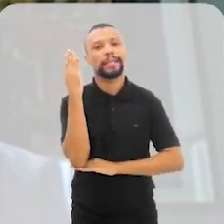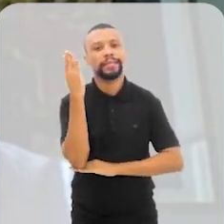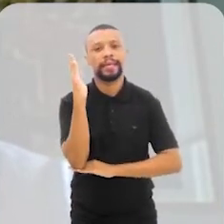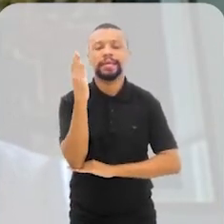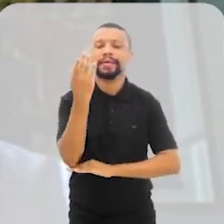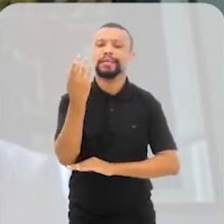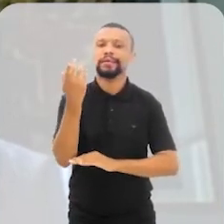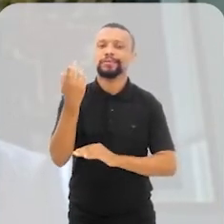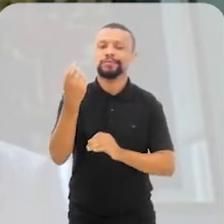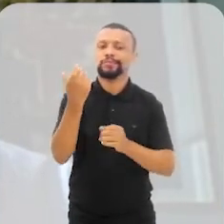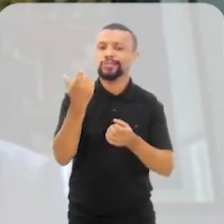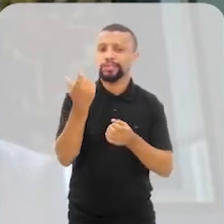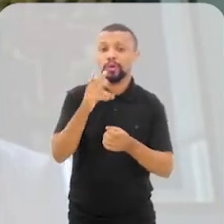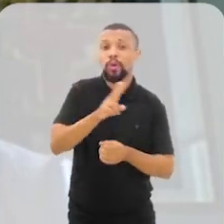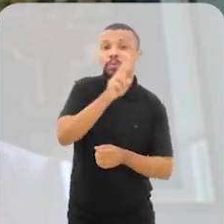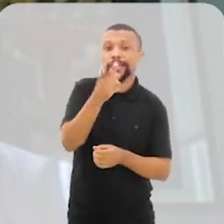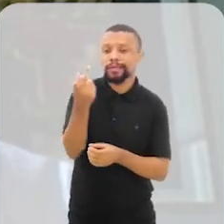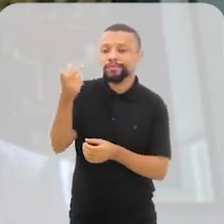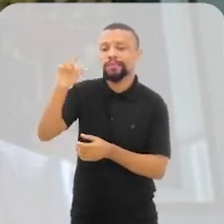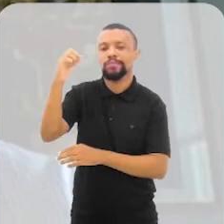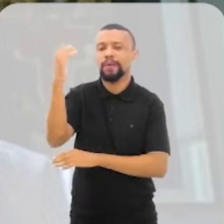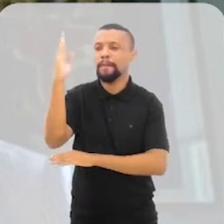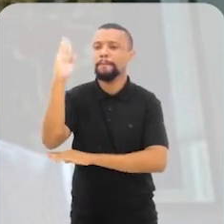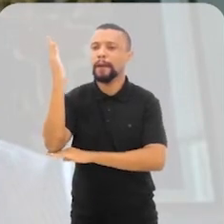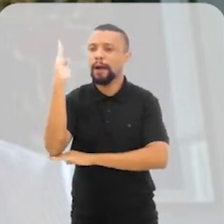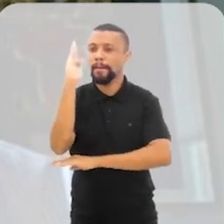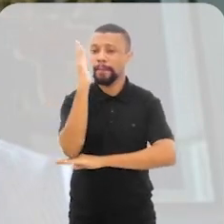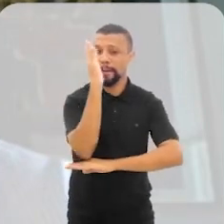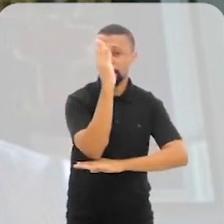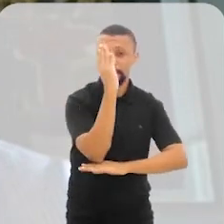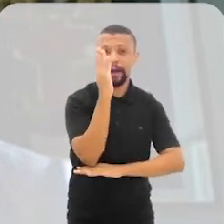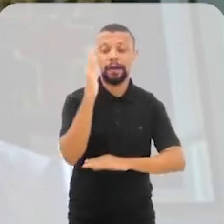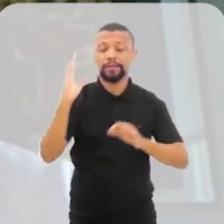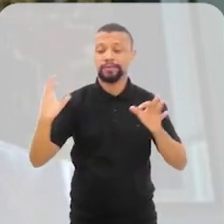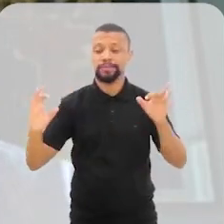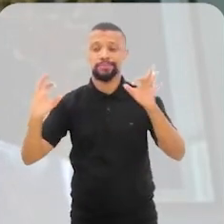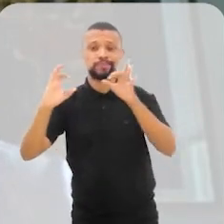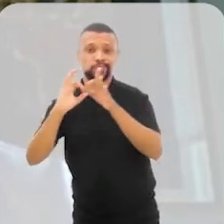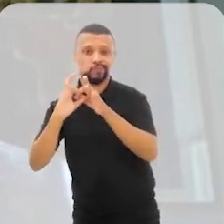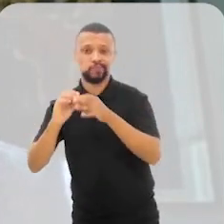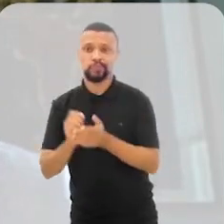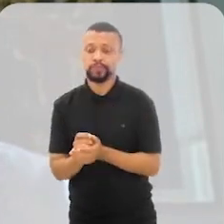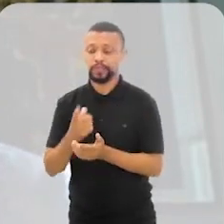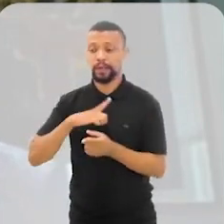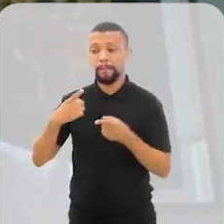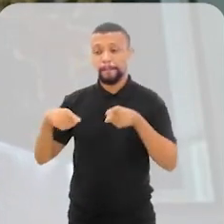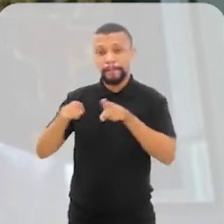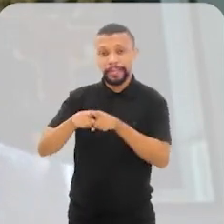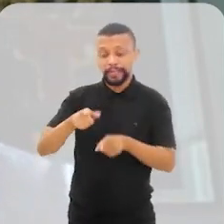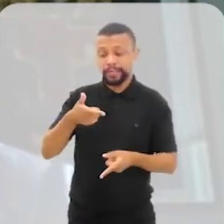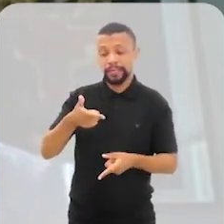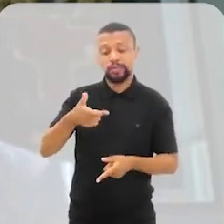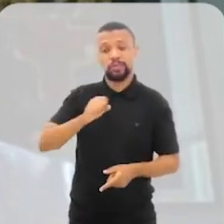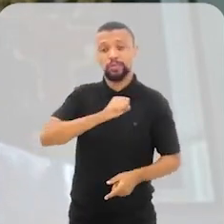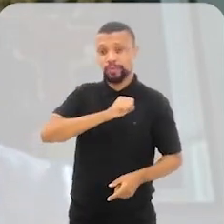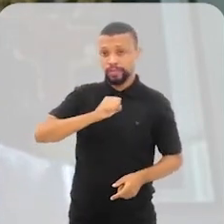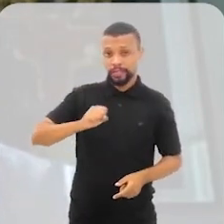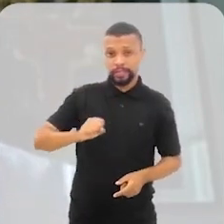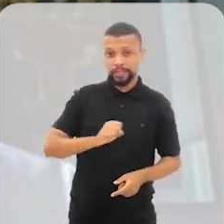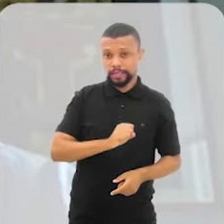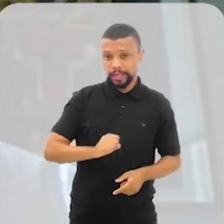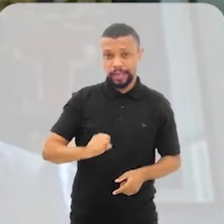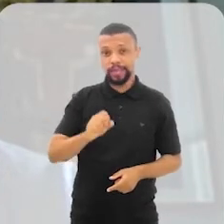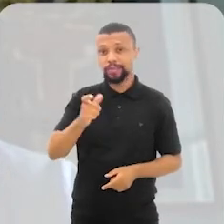construção civil e que são coladas e eles estão desenvolvendo em parceria com o Senai uma nova